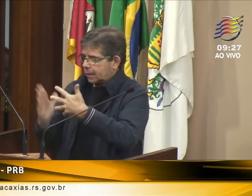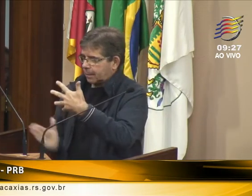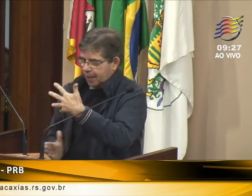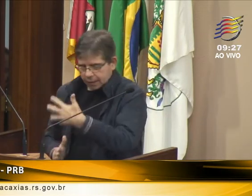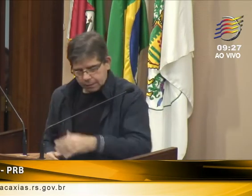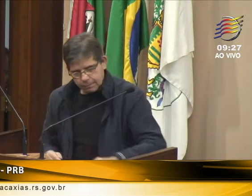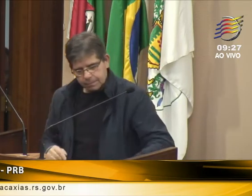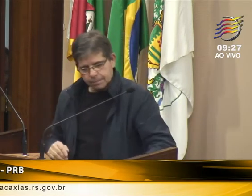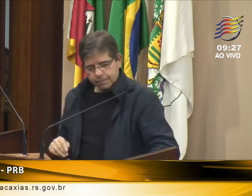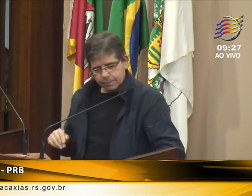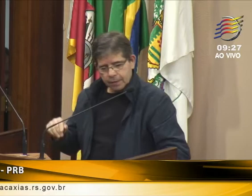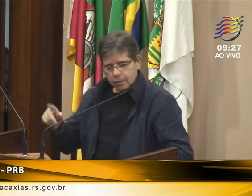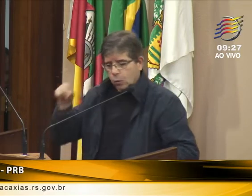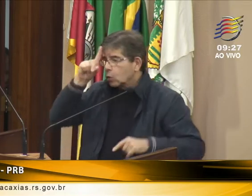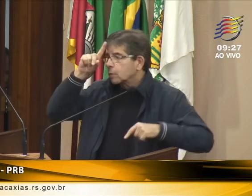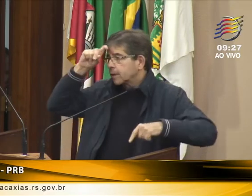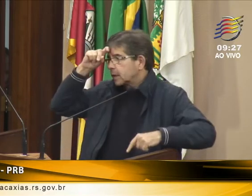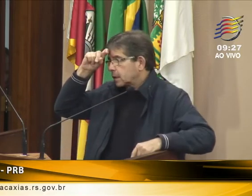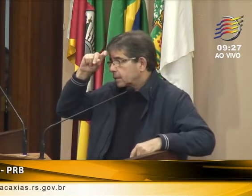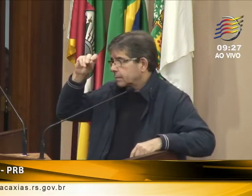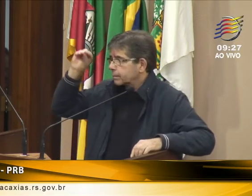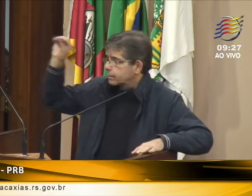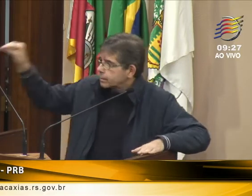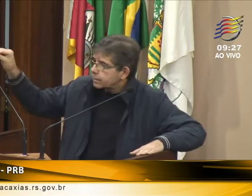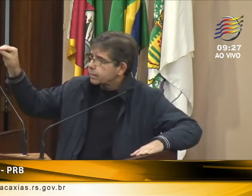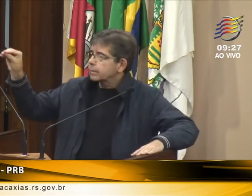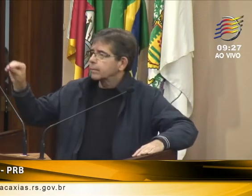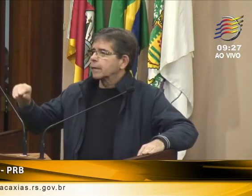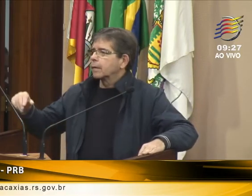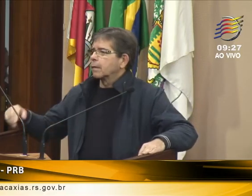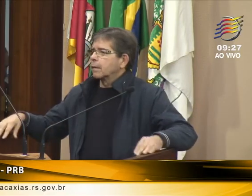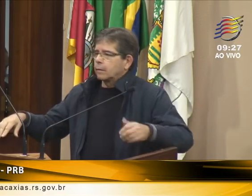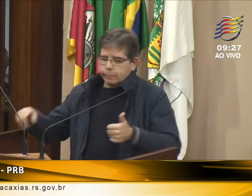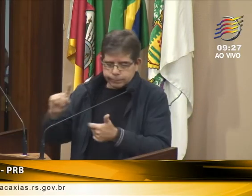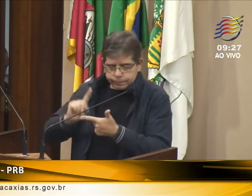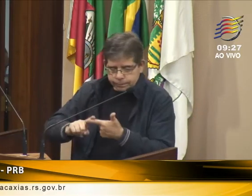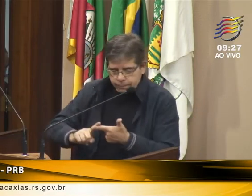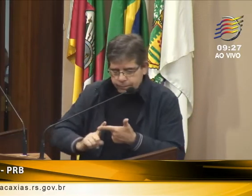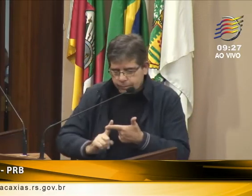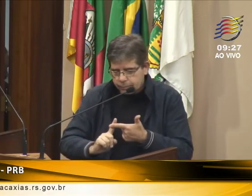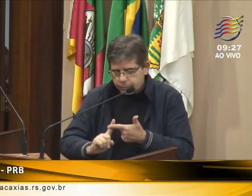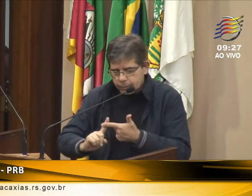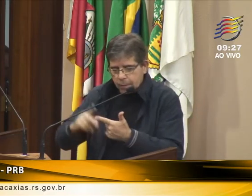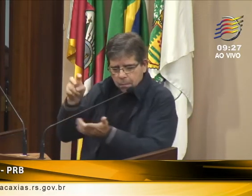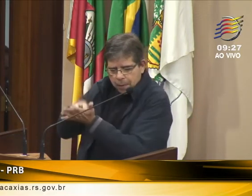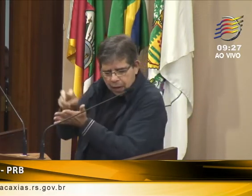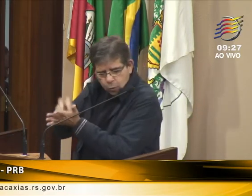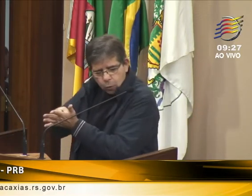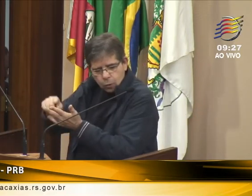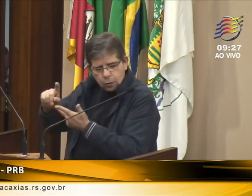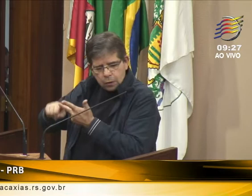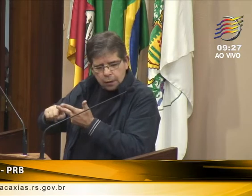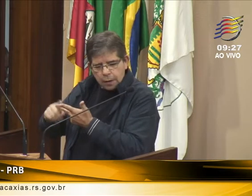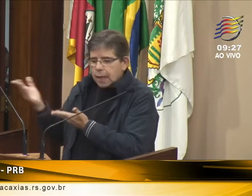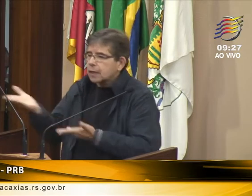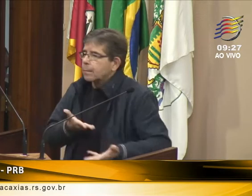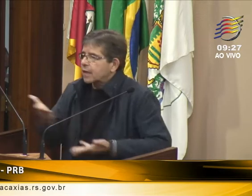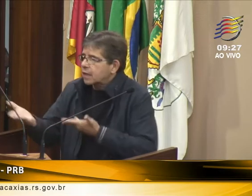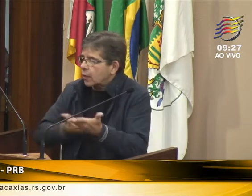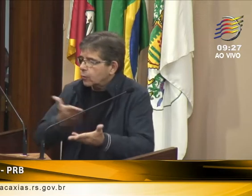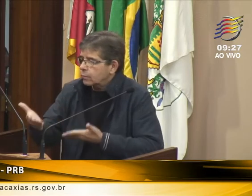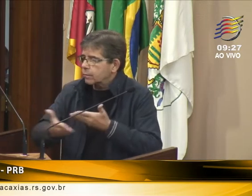facilitar a comunicação das pessoas surdas na língua de sinais, para que regularizem que os hospitais,